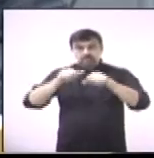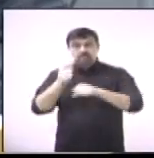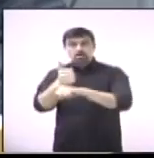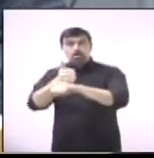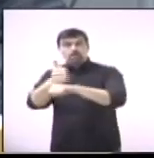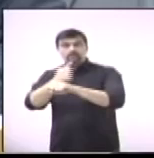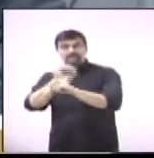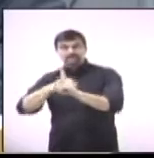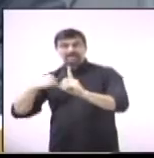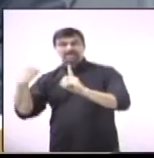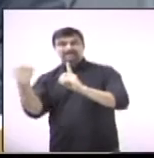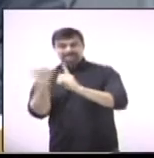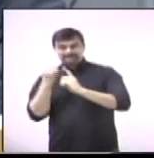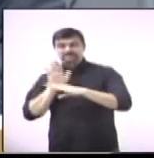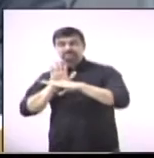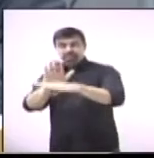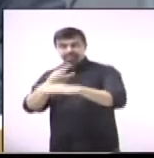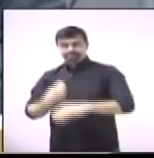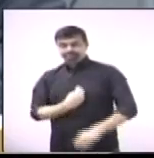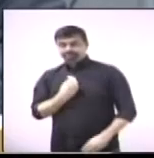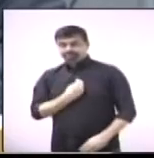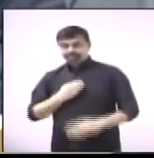presença dos nobres colegas.